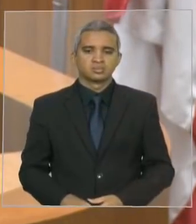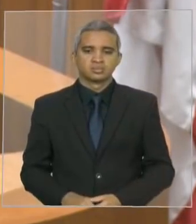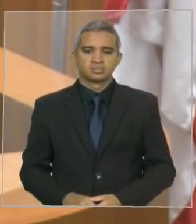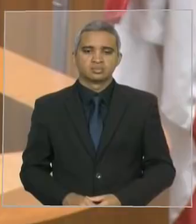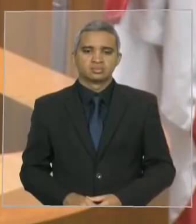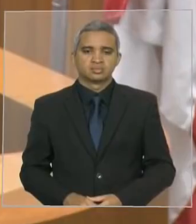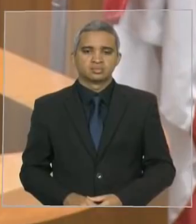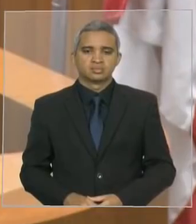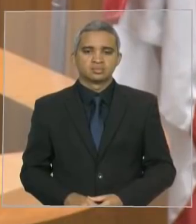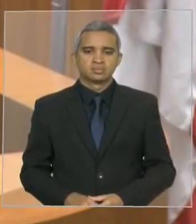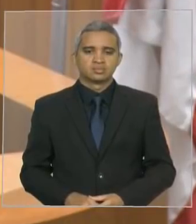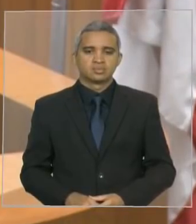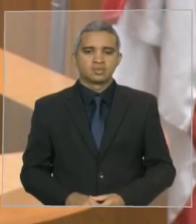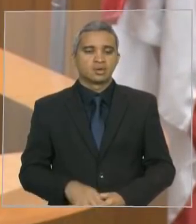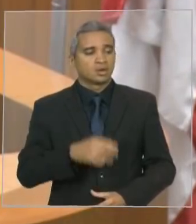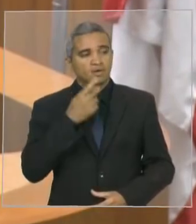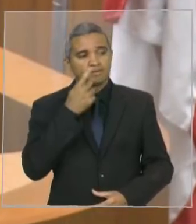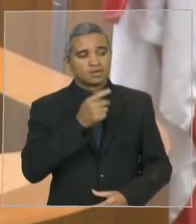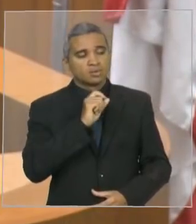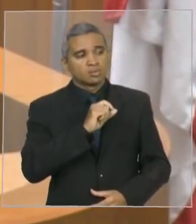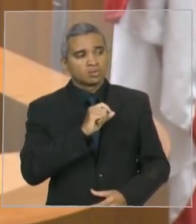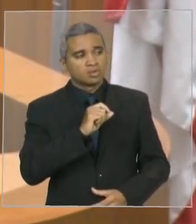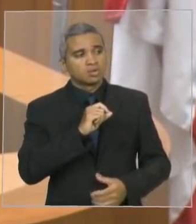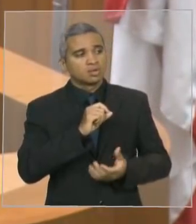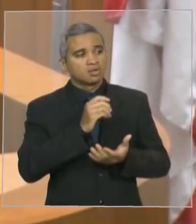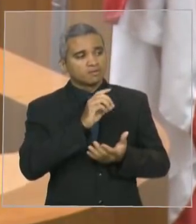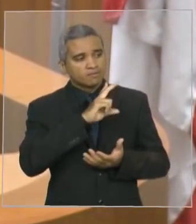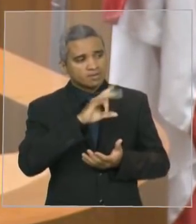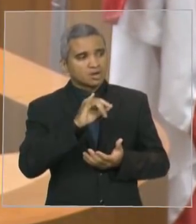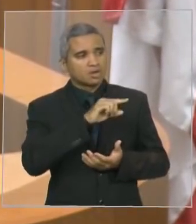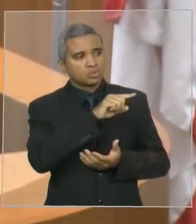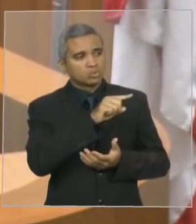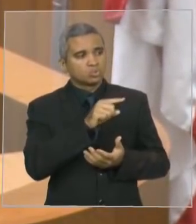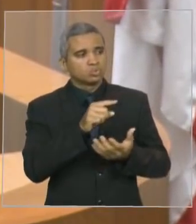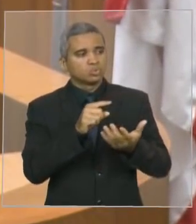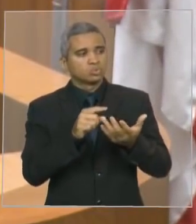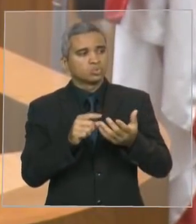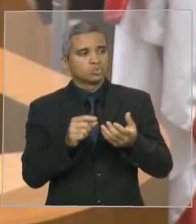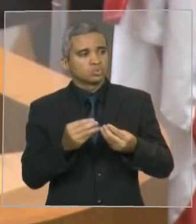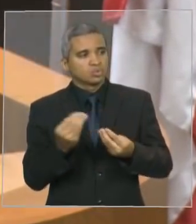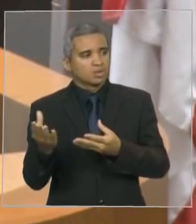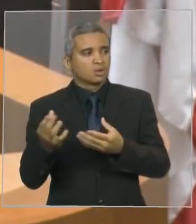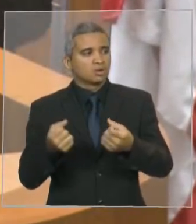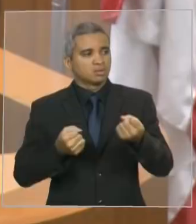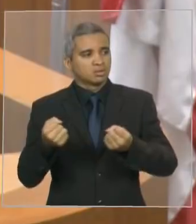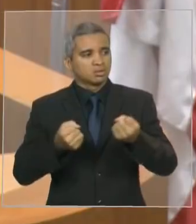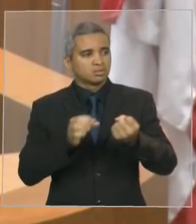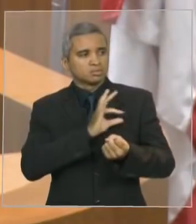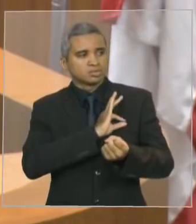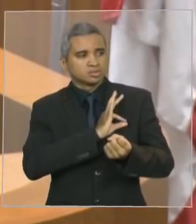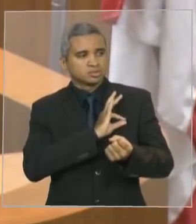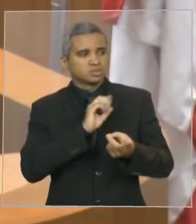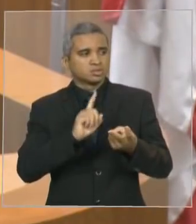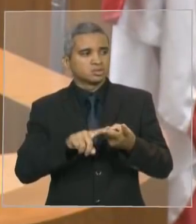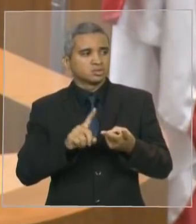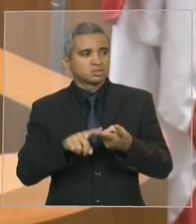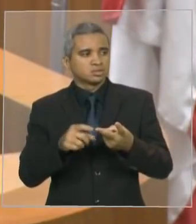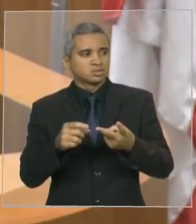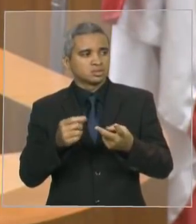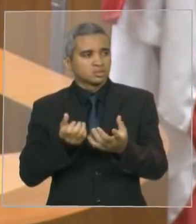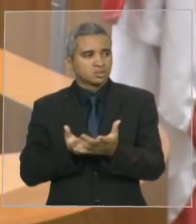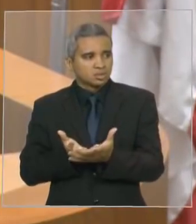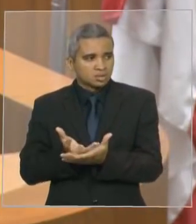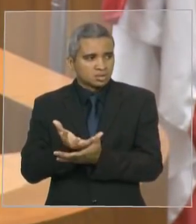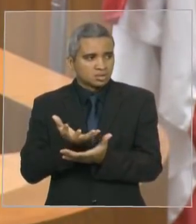seriam compensados na indicação de viaturas policiais, de tratores mecanizados e de